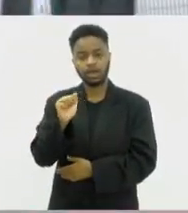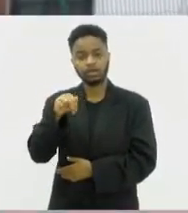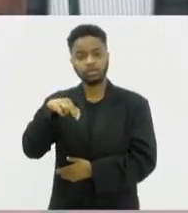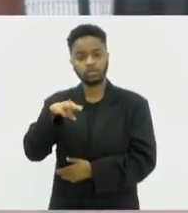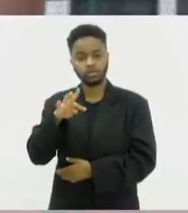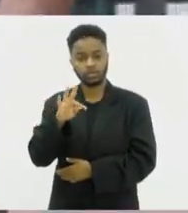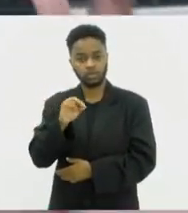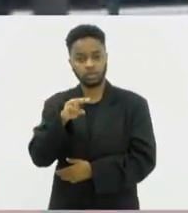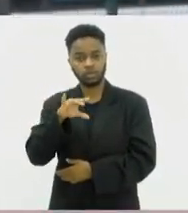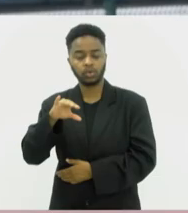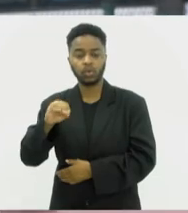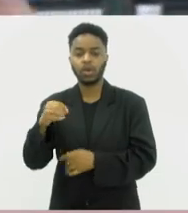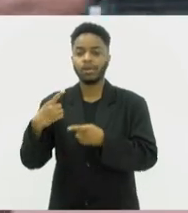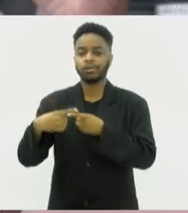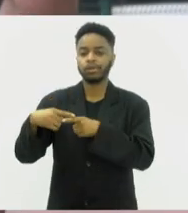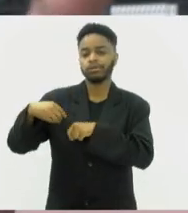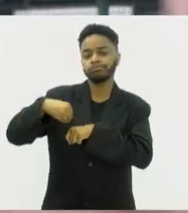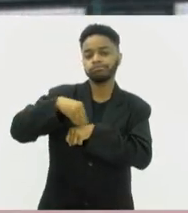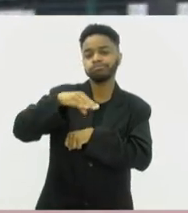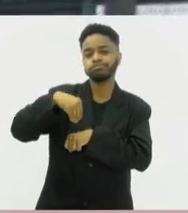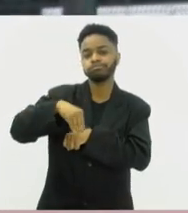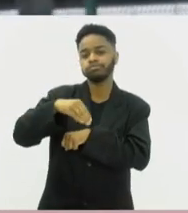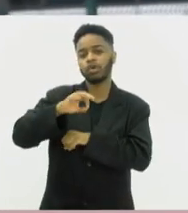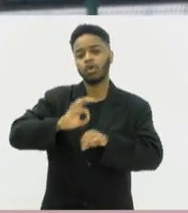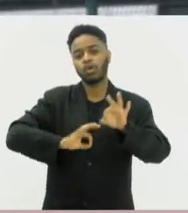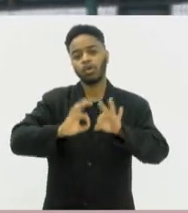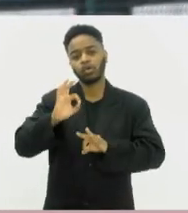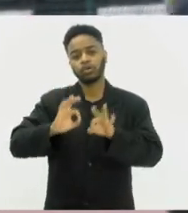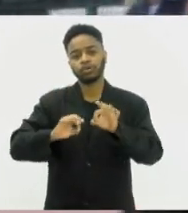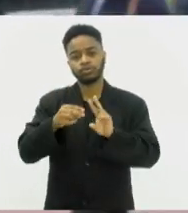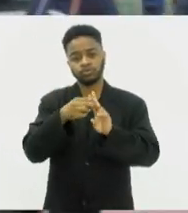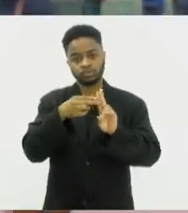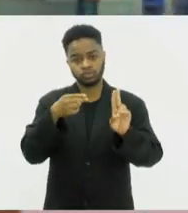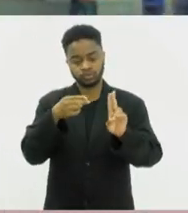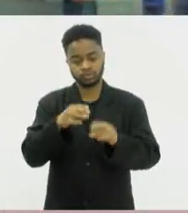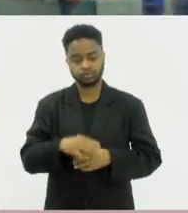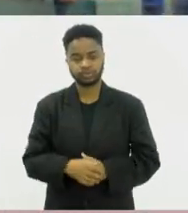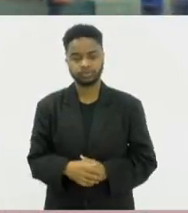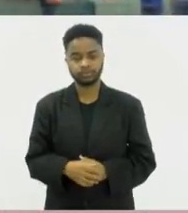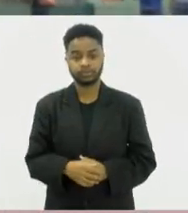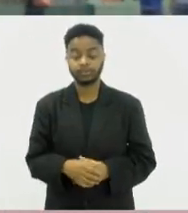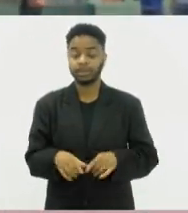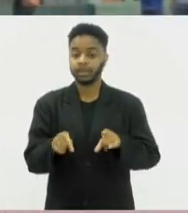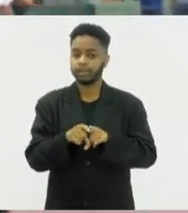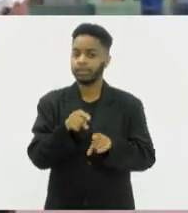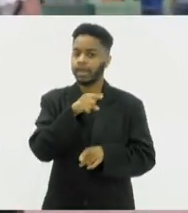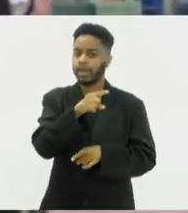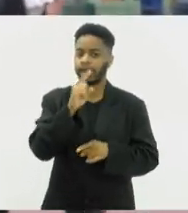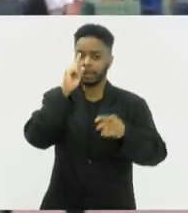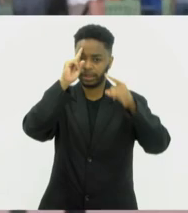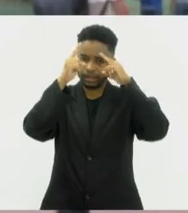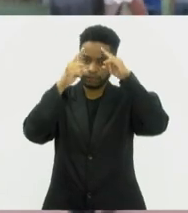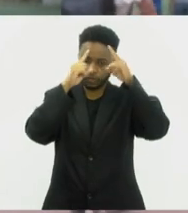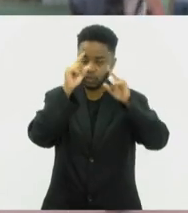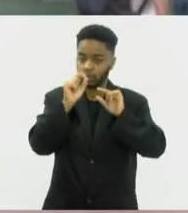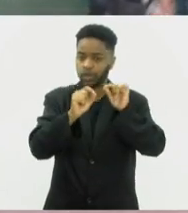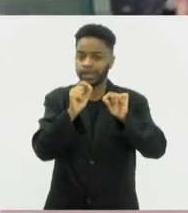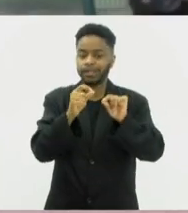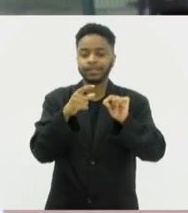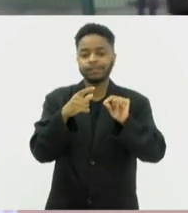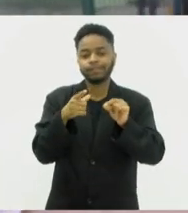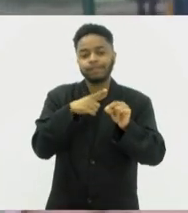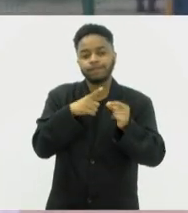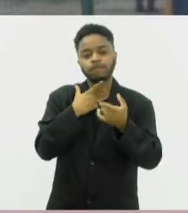inspiradores, um dos arquitetos do Sistema Único de Saúde. E ele sempre teve a ideia de fazer esse livro,